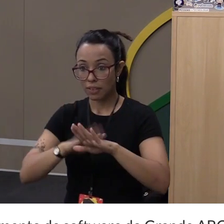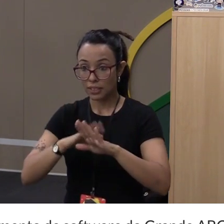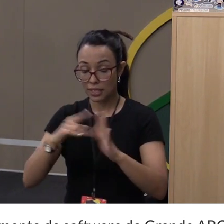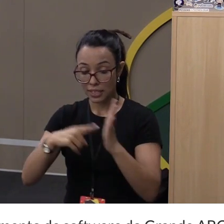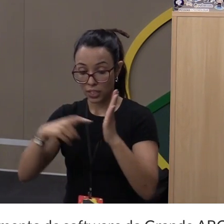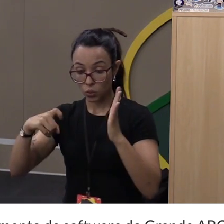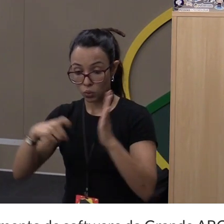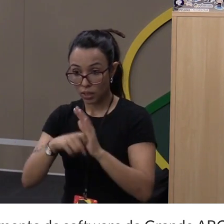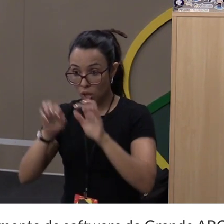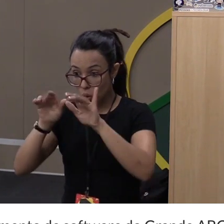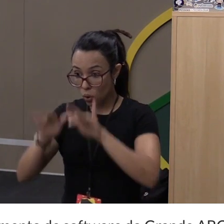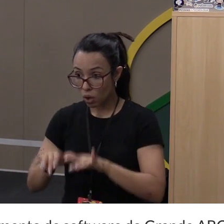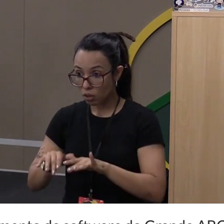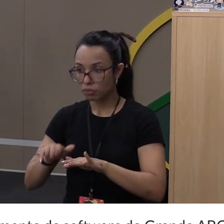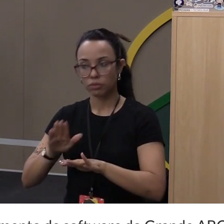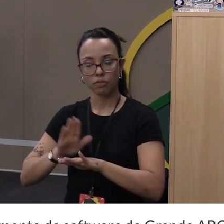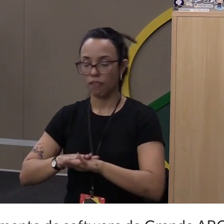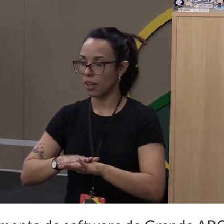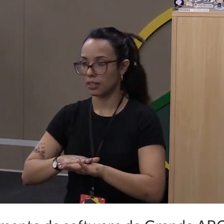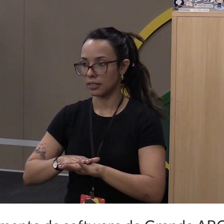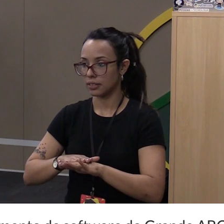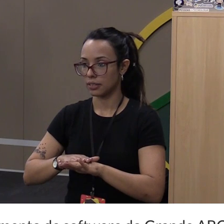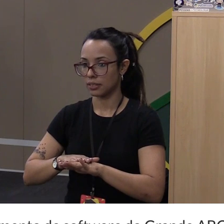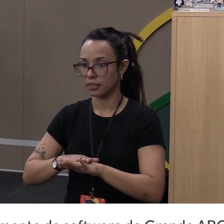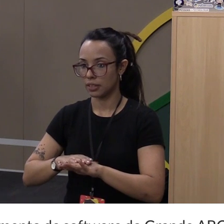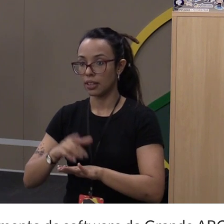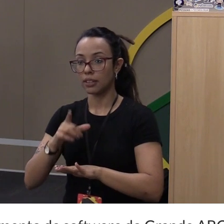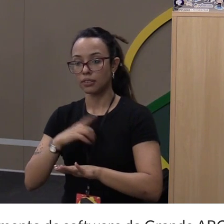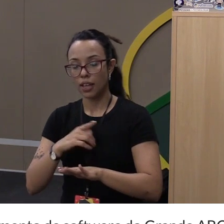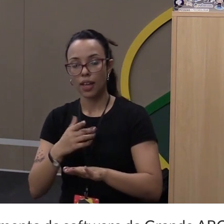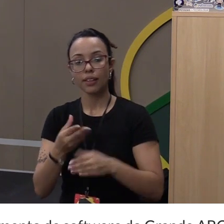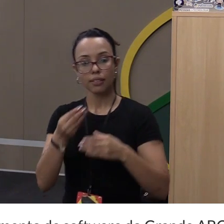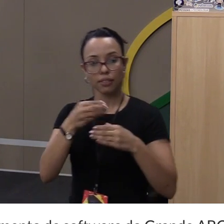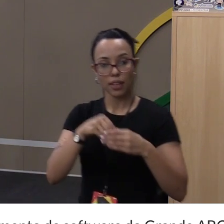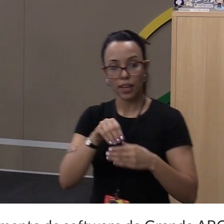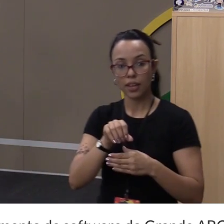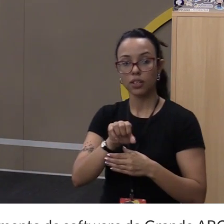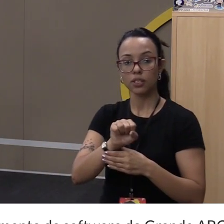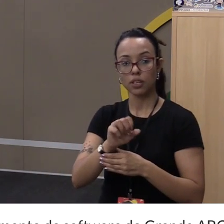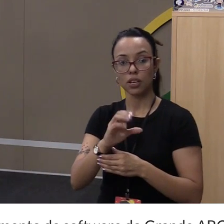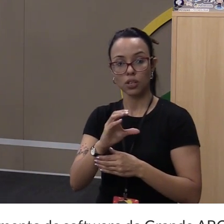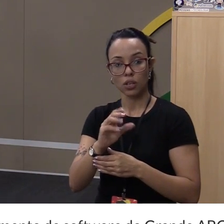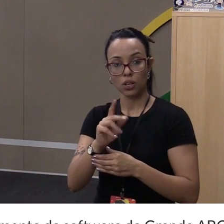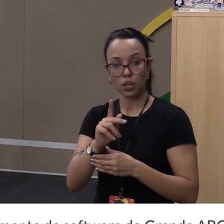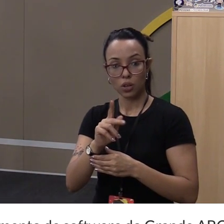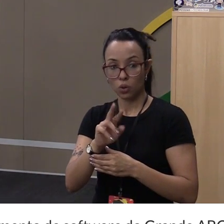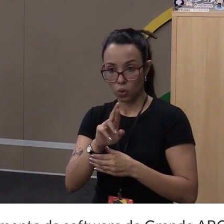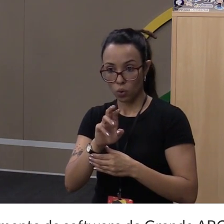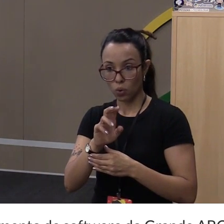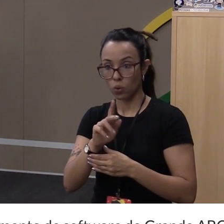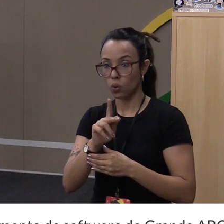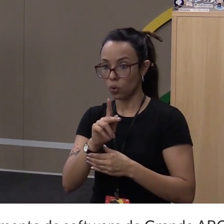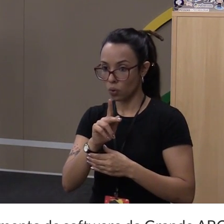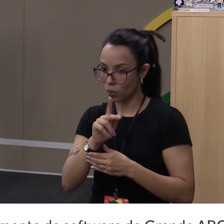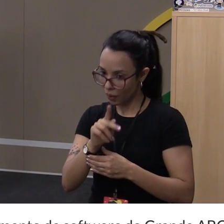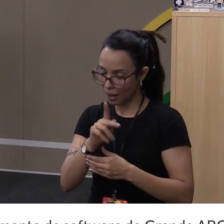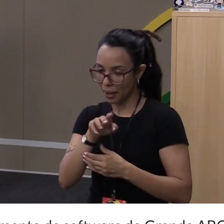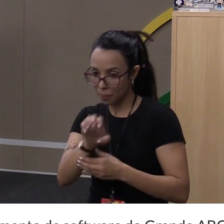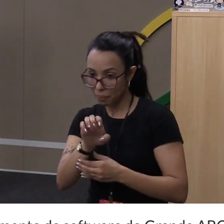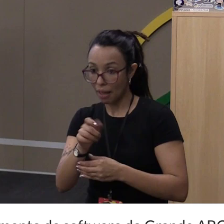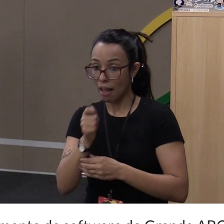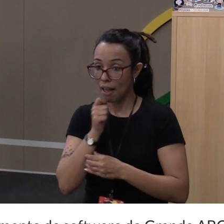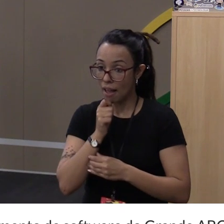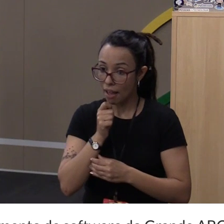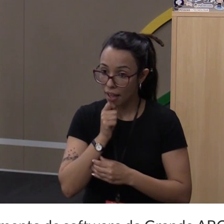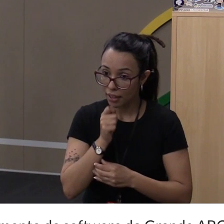ele não faz. Existe um trabalho no Scrap ainda, que está começando agora, para ele começar a fazer isso também.